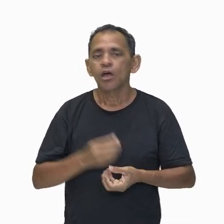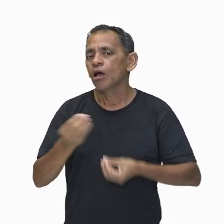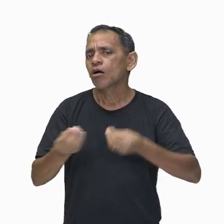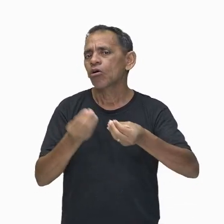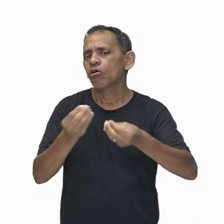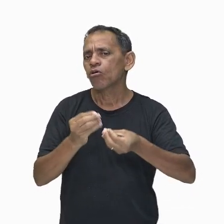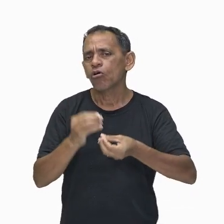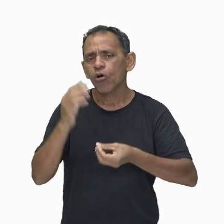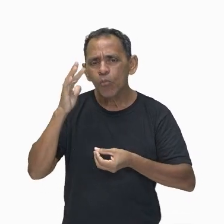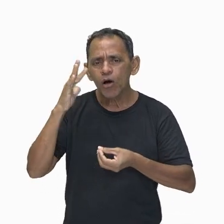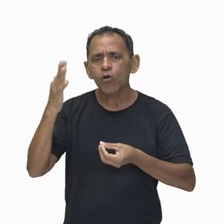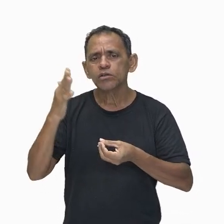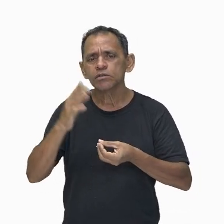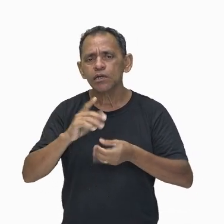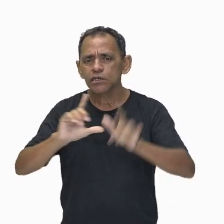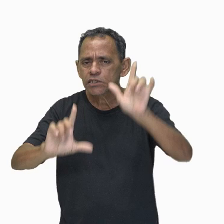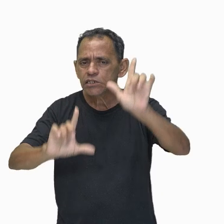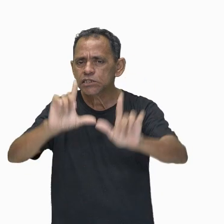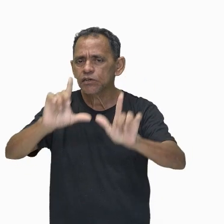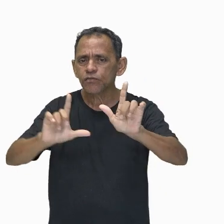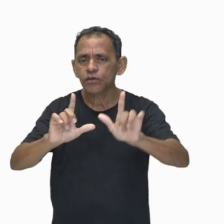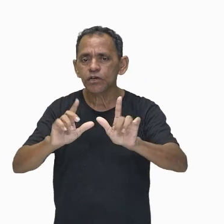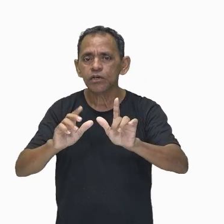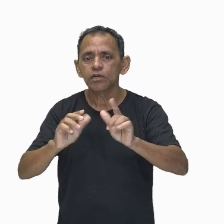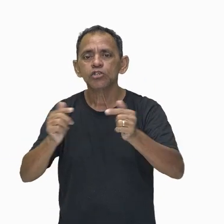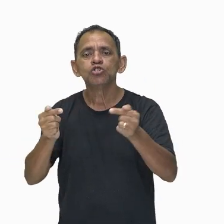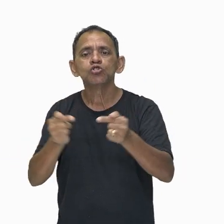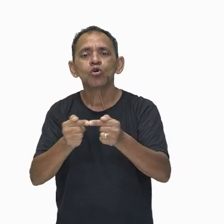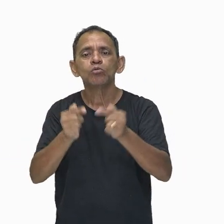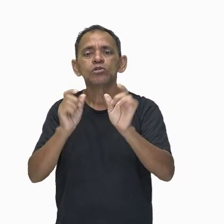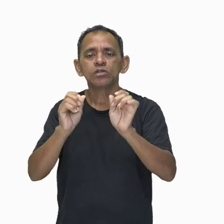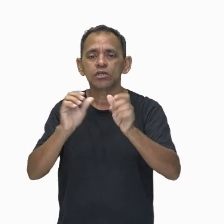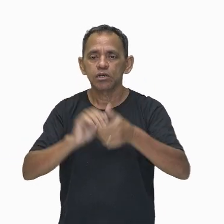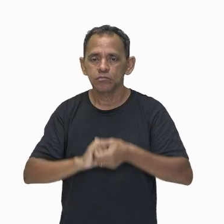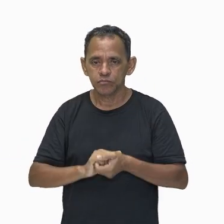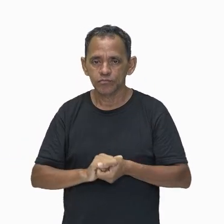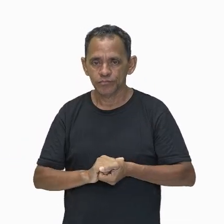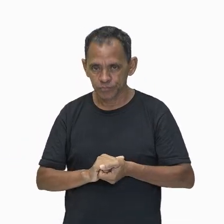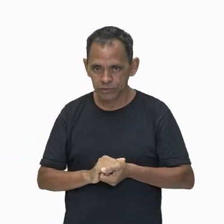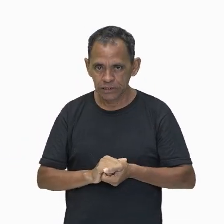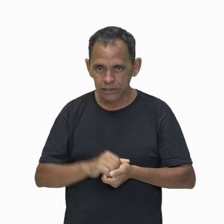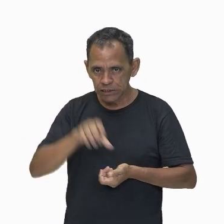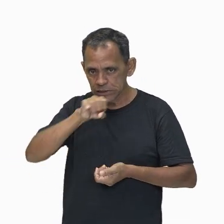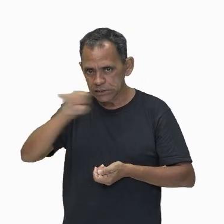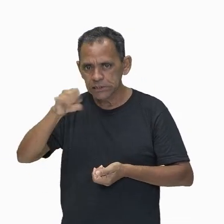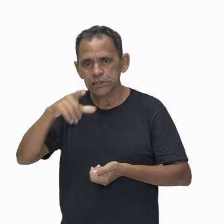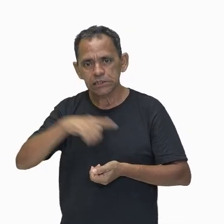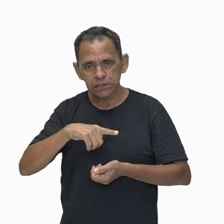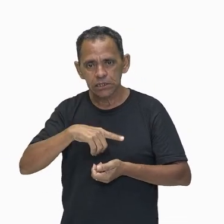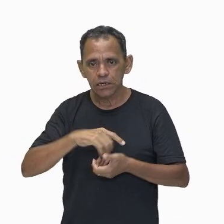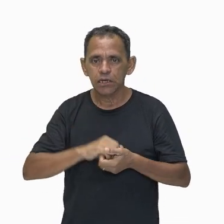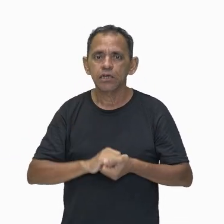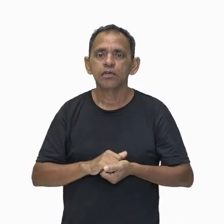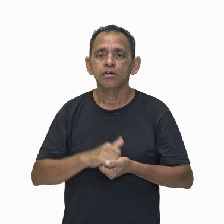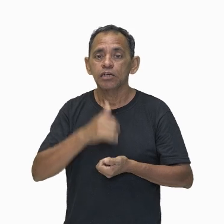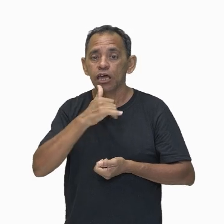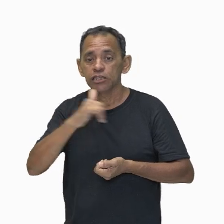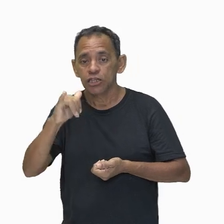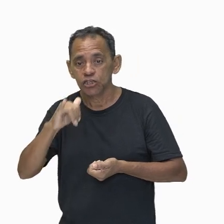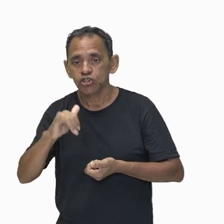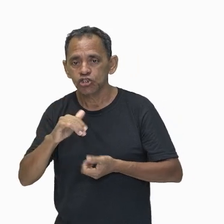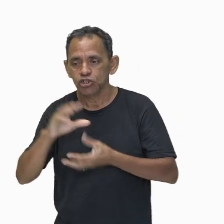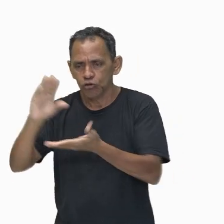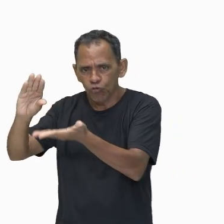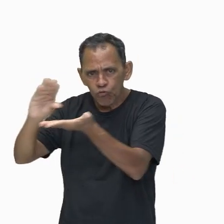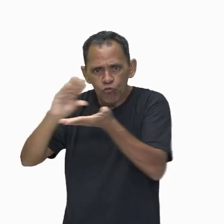é de acordo com a lei da conservação de energia. A energia elétrica total fornecida à televisão é